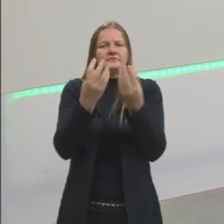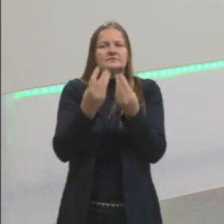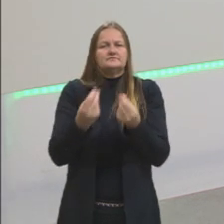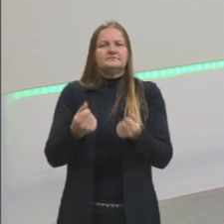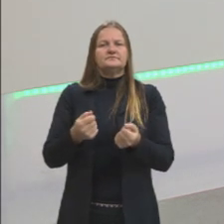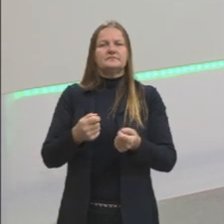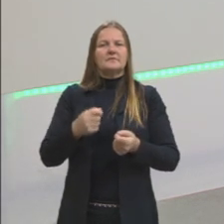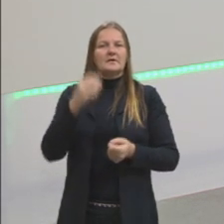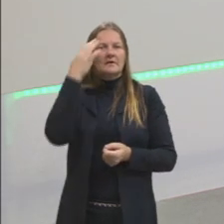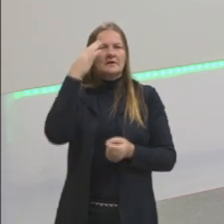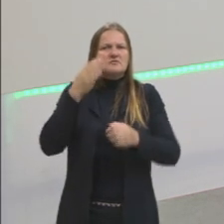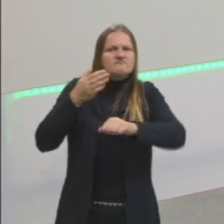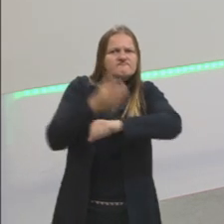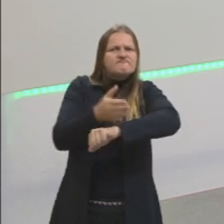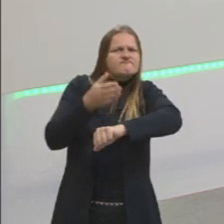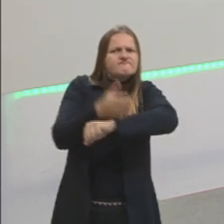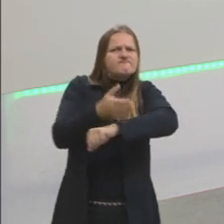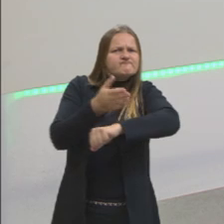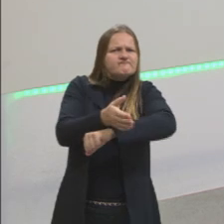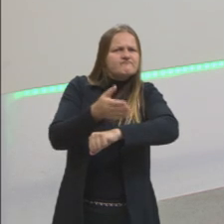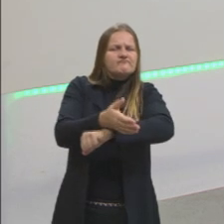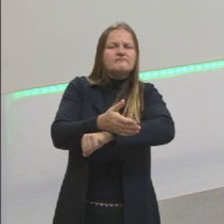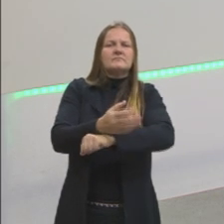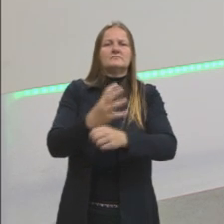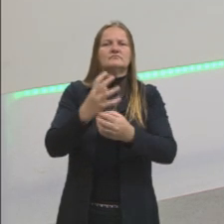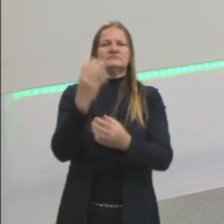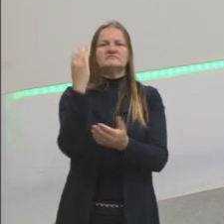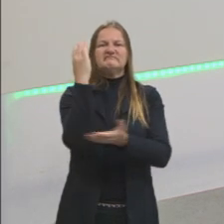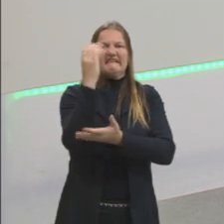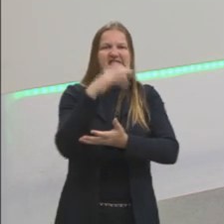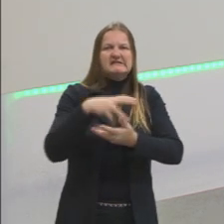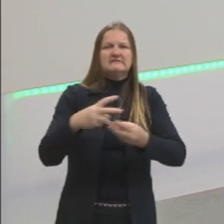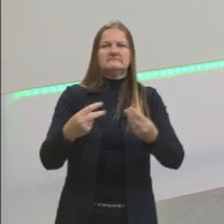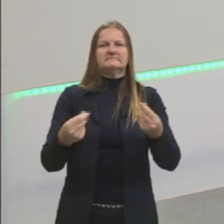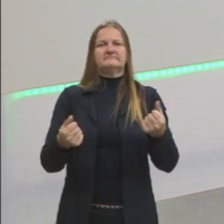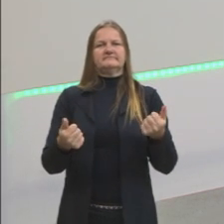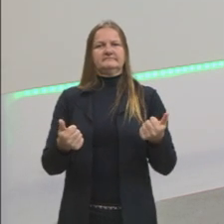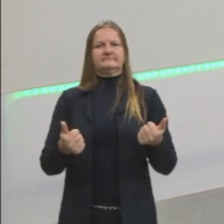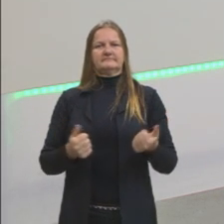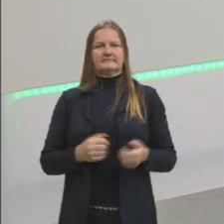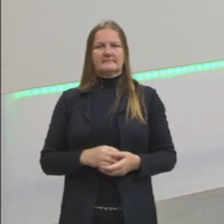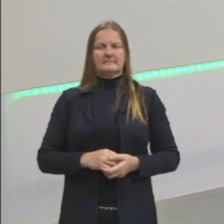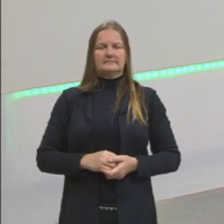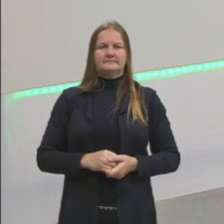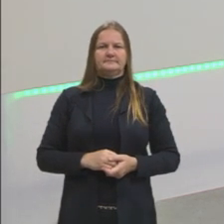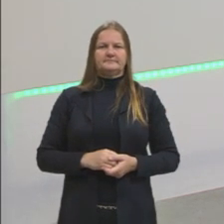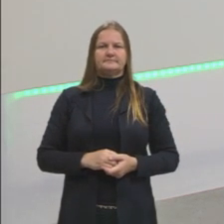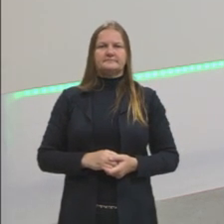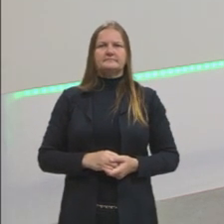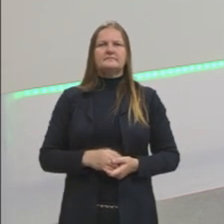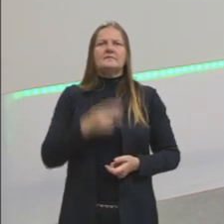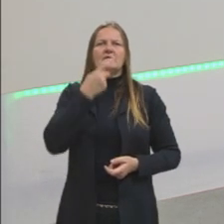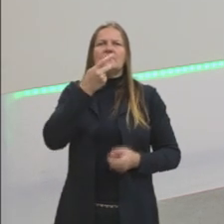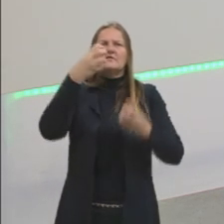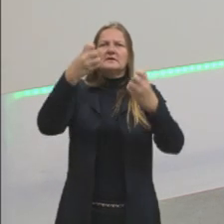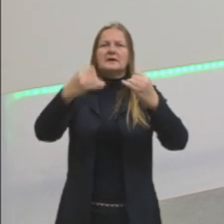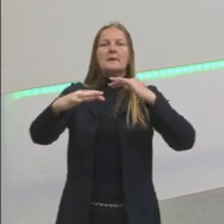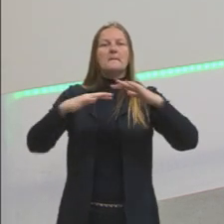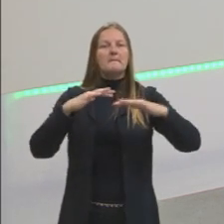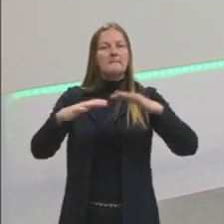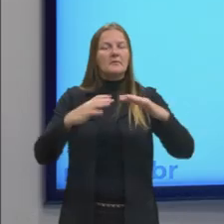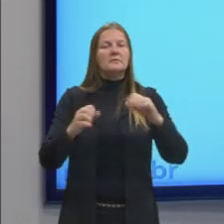a intervir na natureza e, consequentemente, destruí-la como estamos fazendo. Olha, como eu falei, esse movimento todo